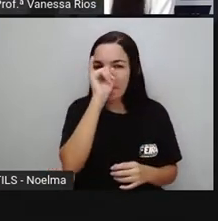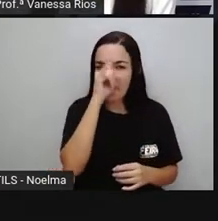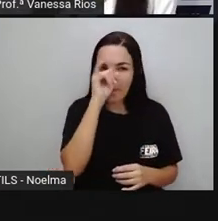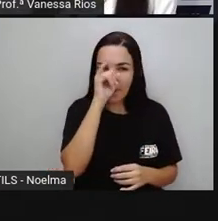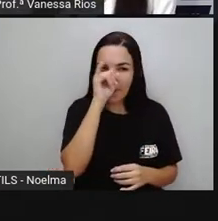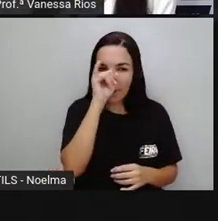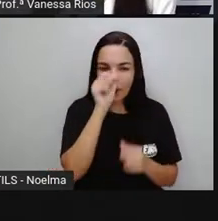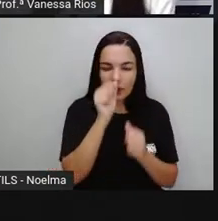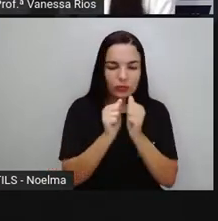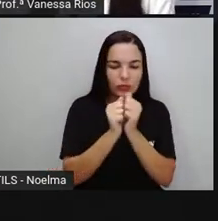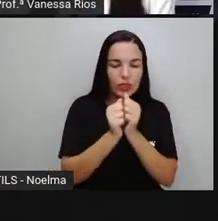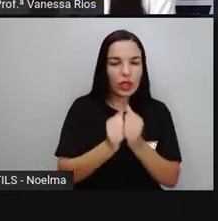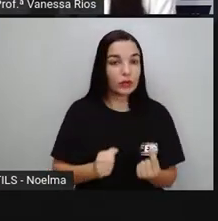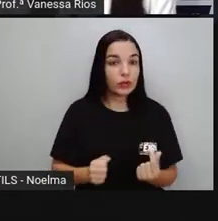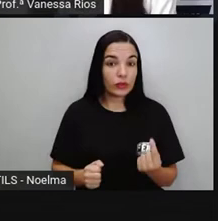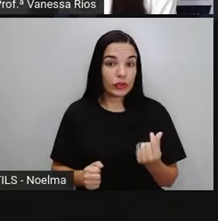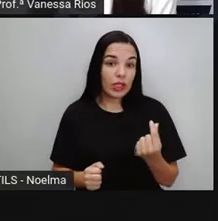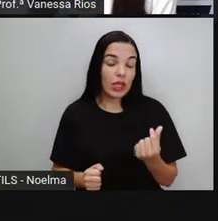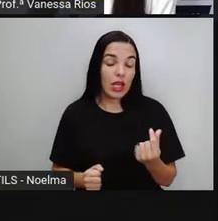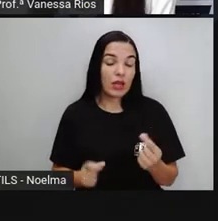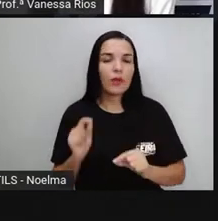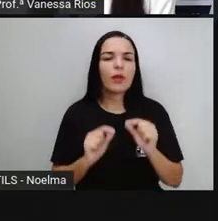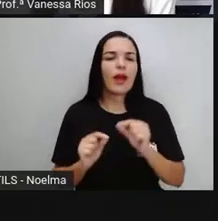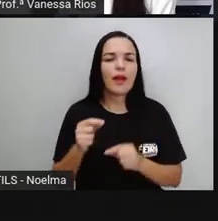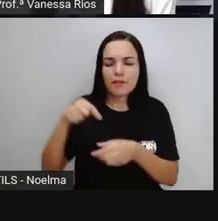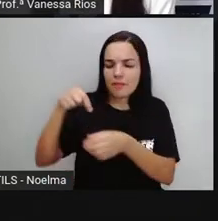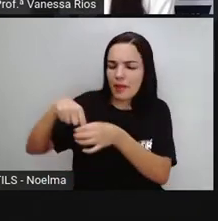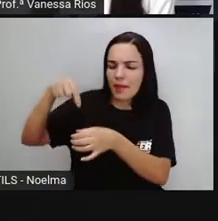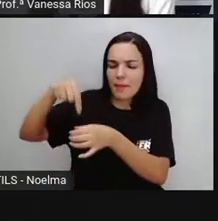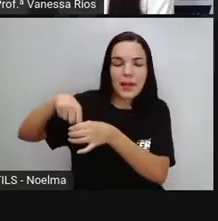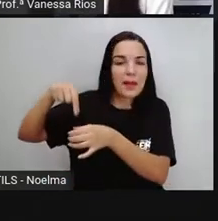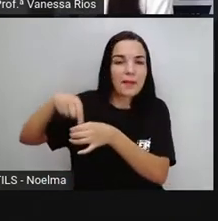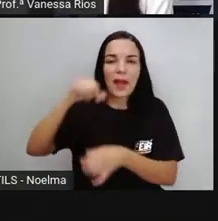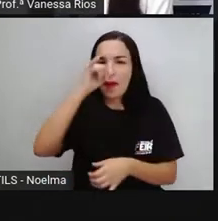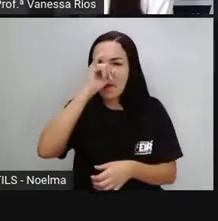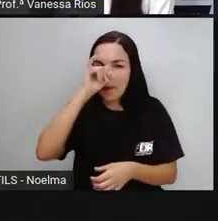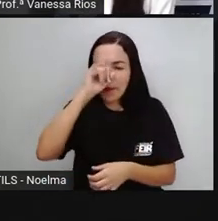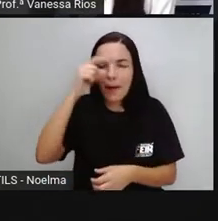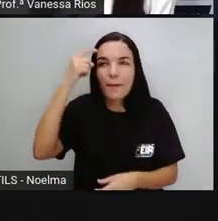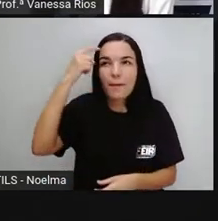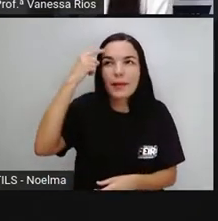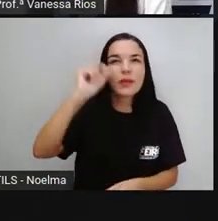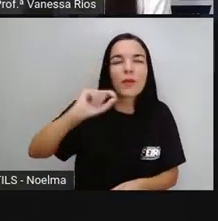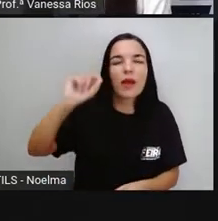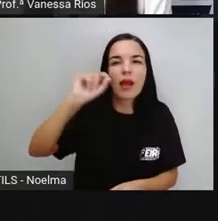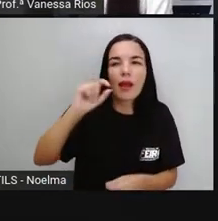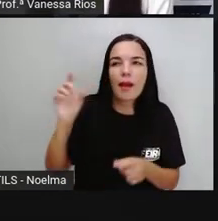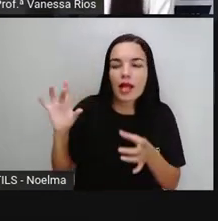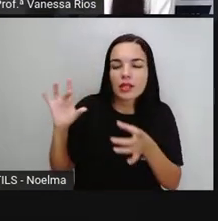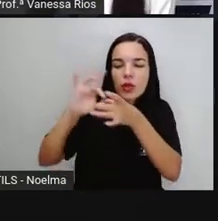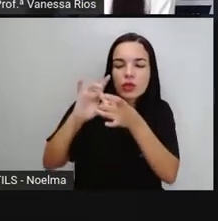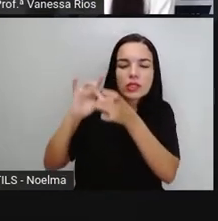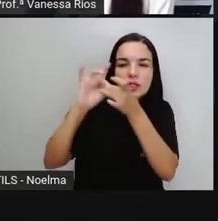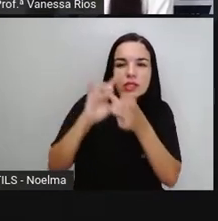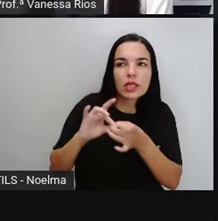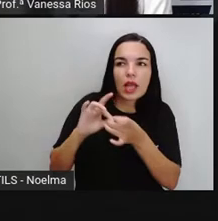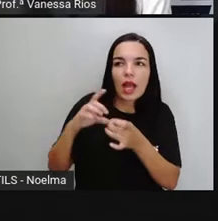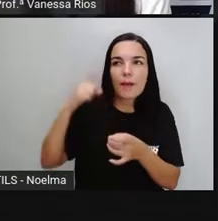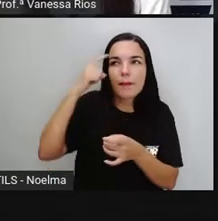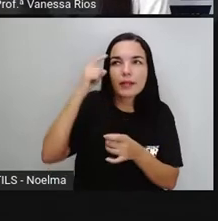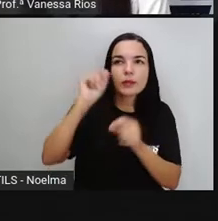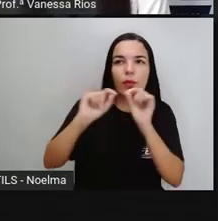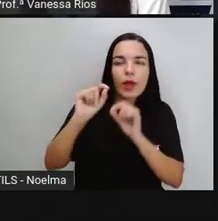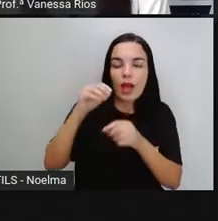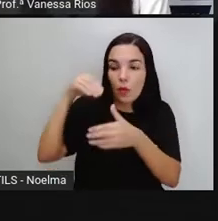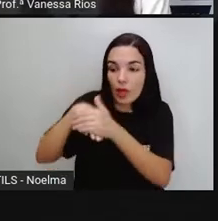normalmente, quando a gente pensa em patrimônio, né? A gente associa essa palavra à definição relacionada